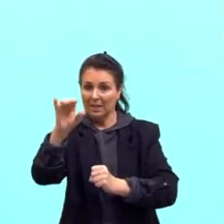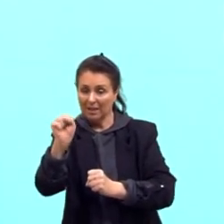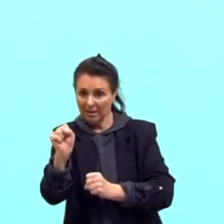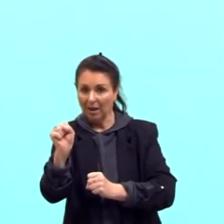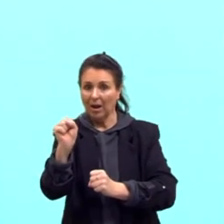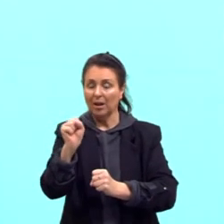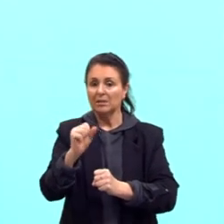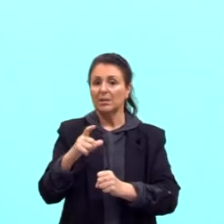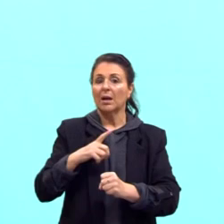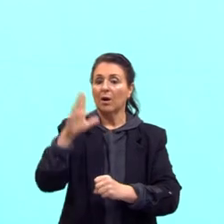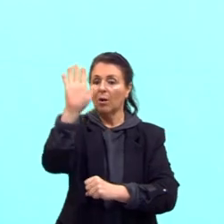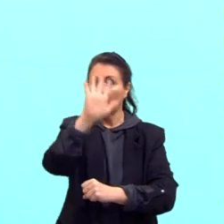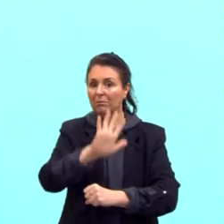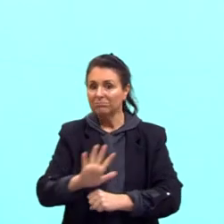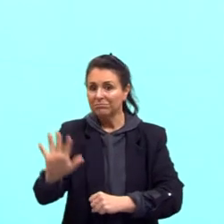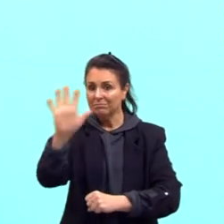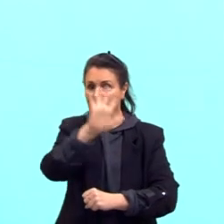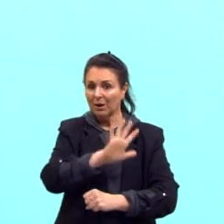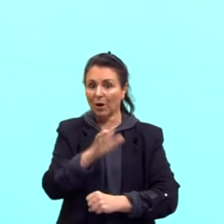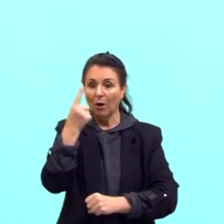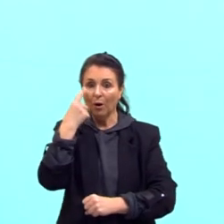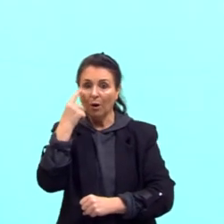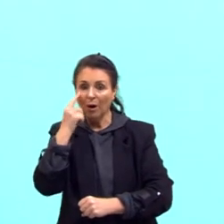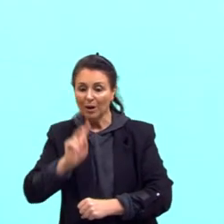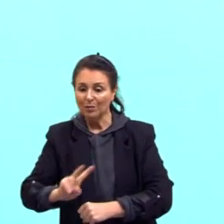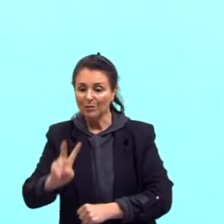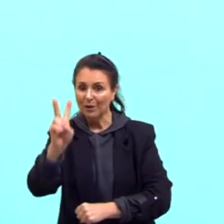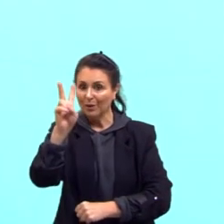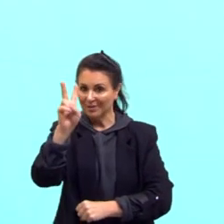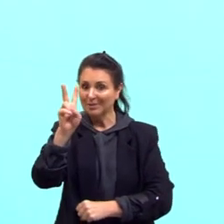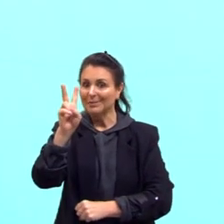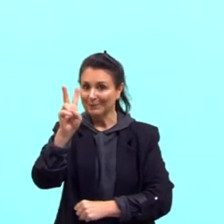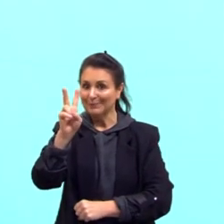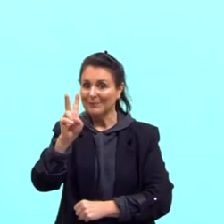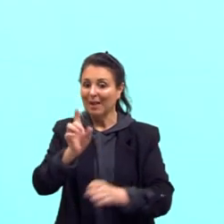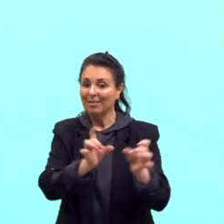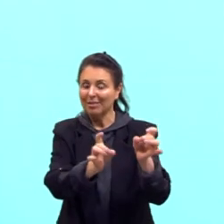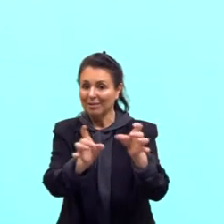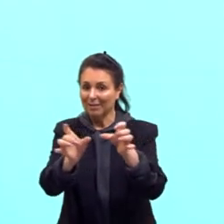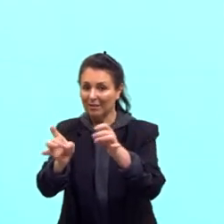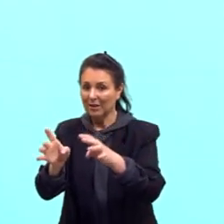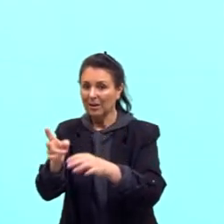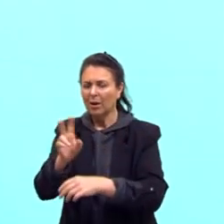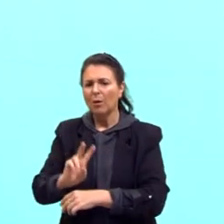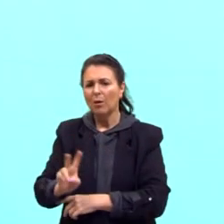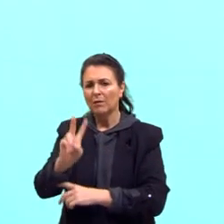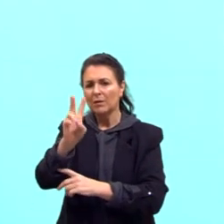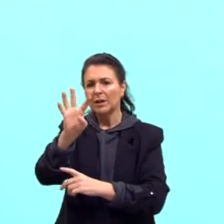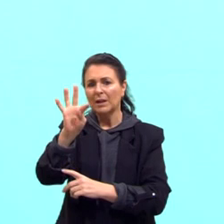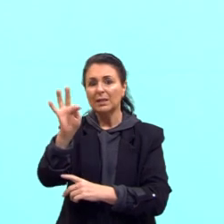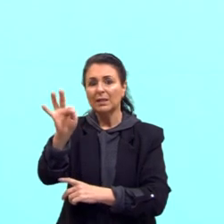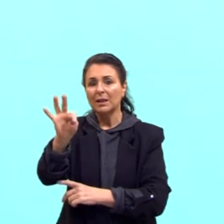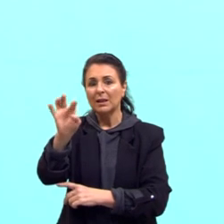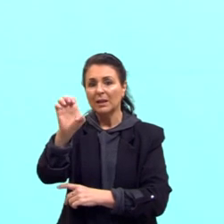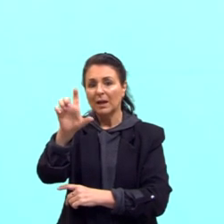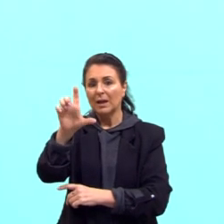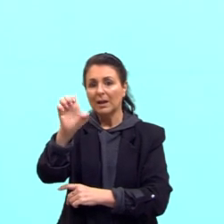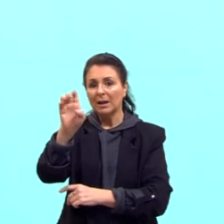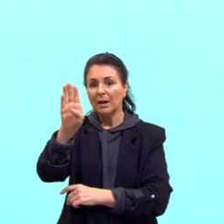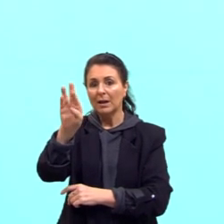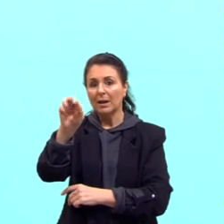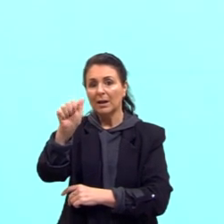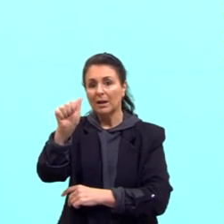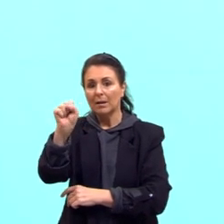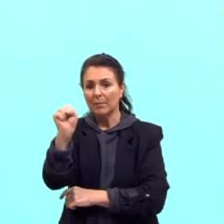pra vocês, né, os valores aí que foram conseguidos. Olha só o valor da Telebrás, né, comunicação